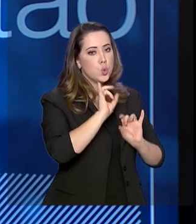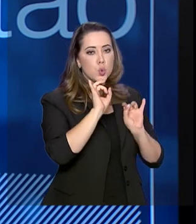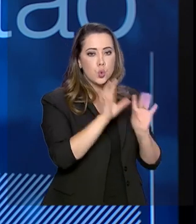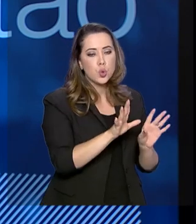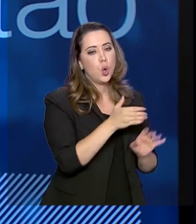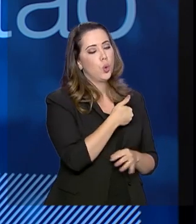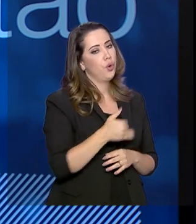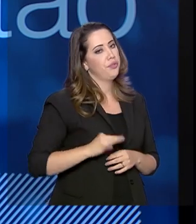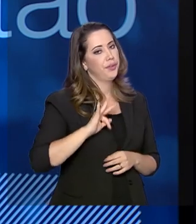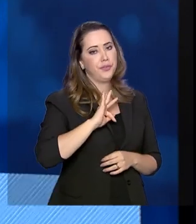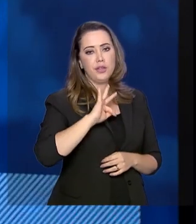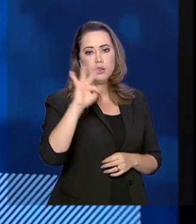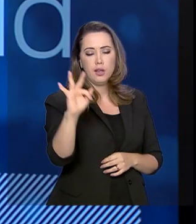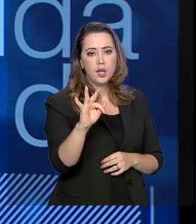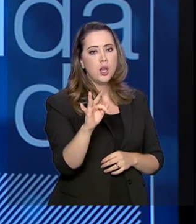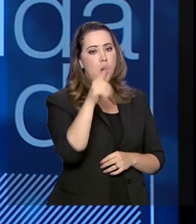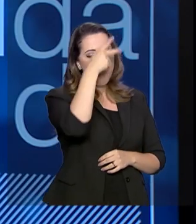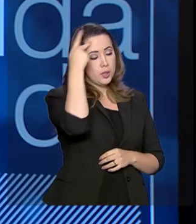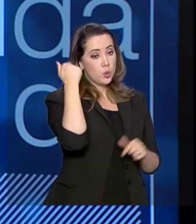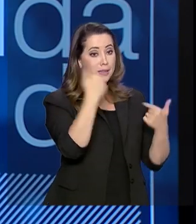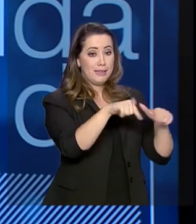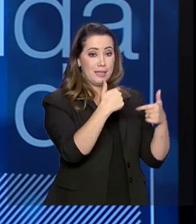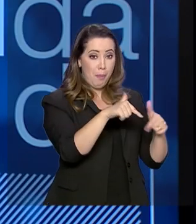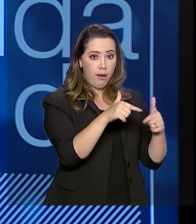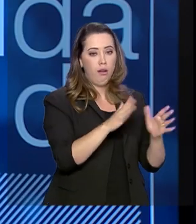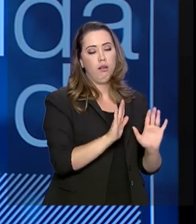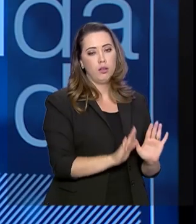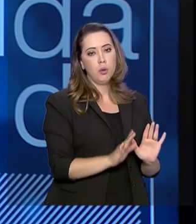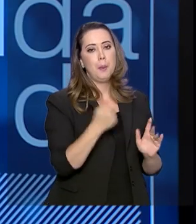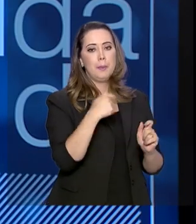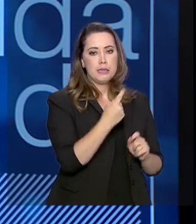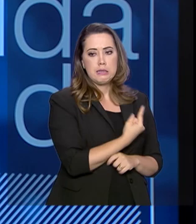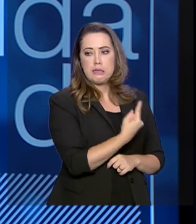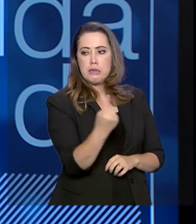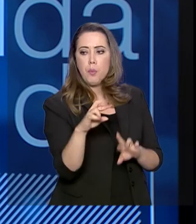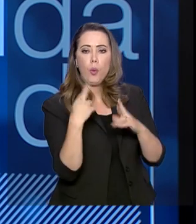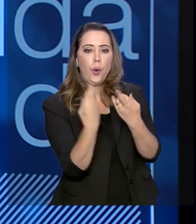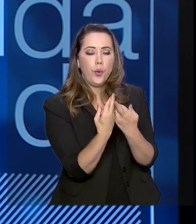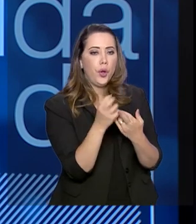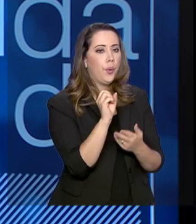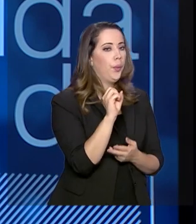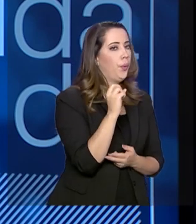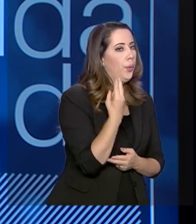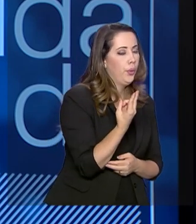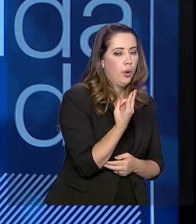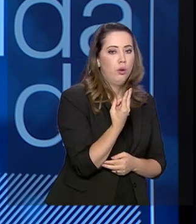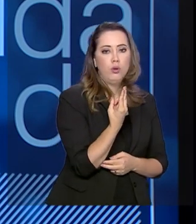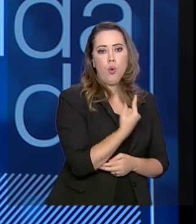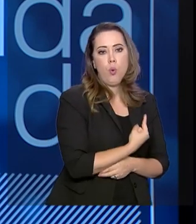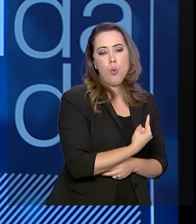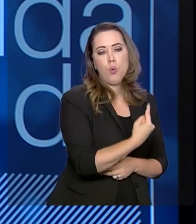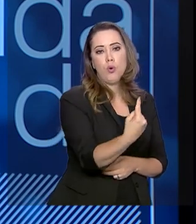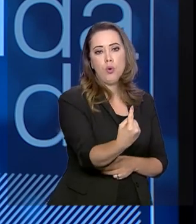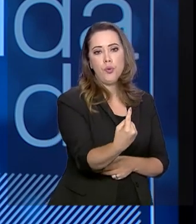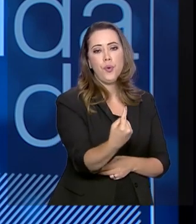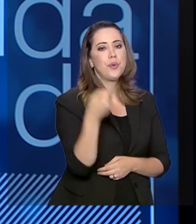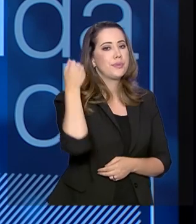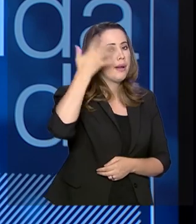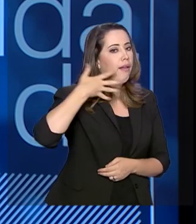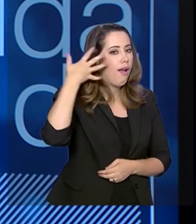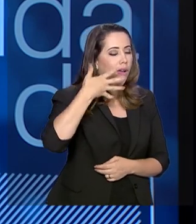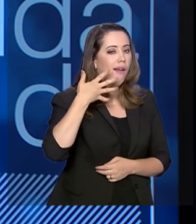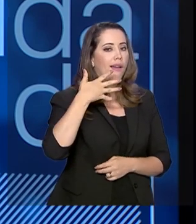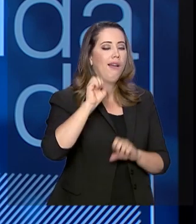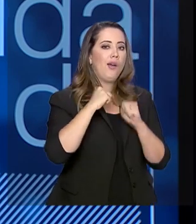deslocamento do servidor exclusivamente em serviço, como eu disse. Precisa ir para uma reunião, para fazer uma palestra,